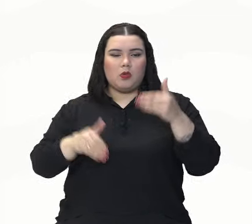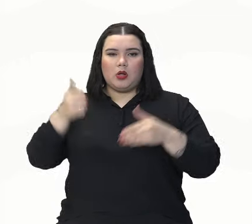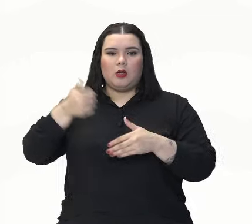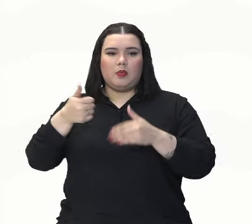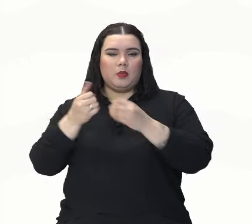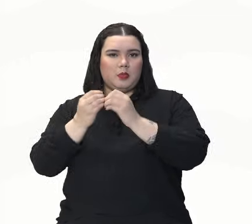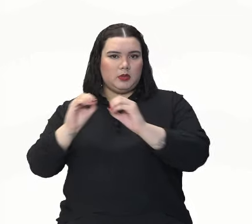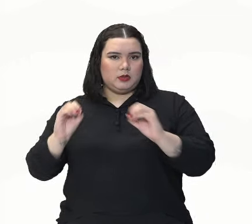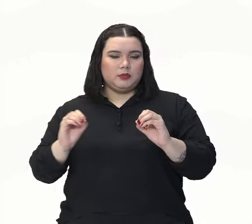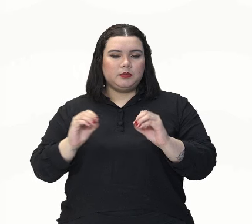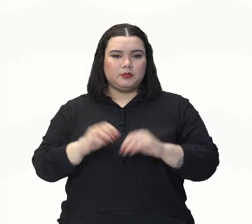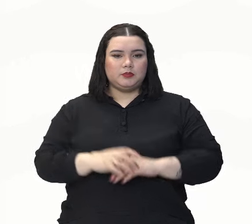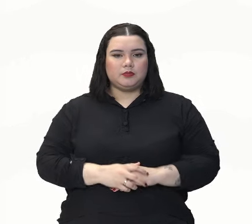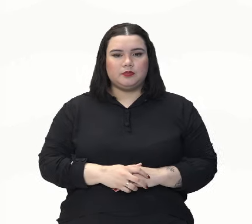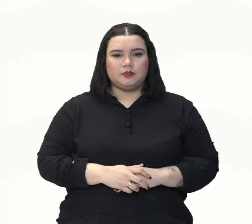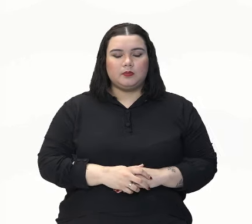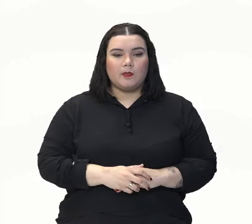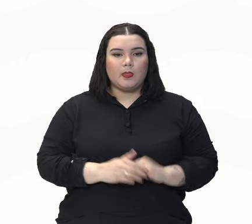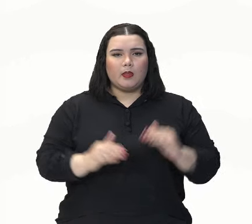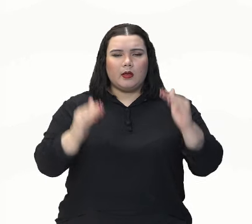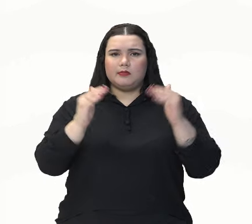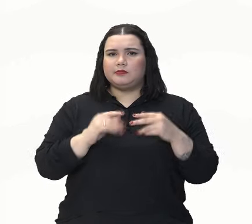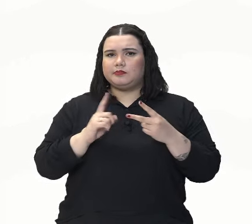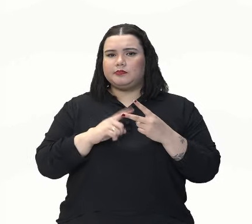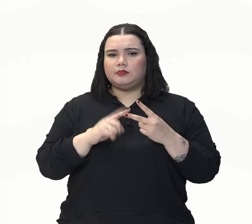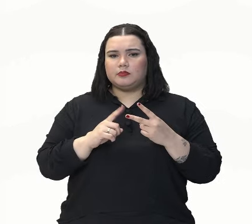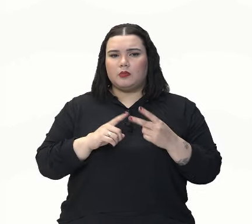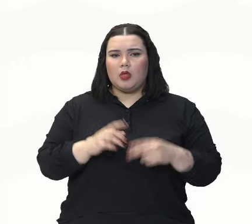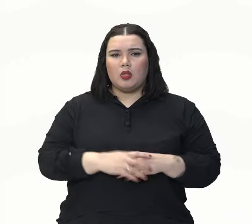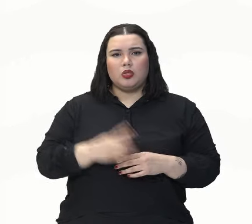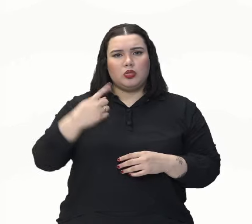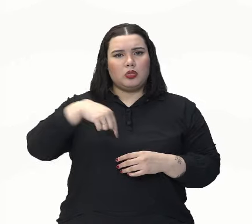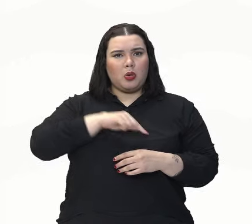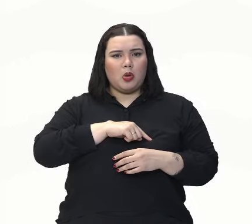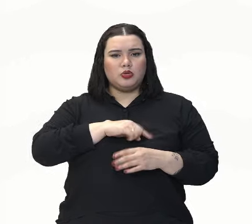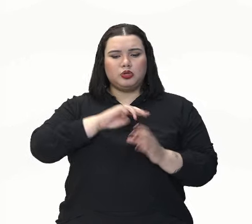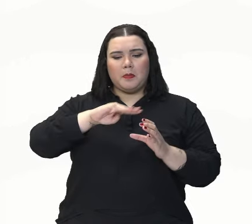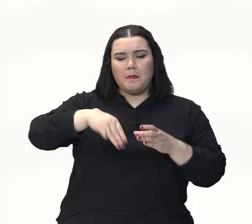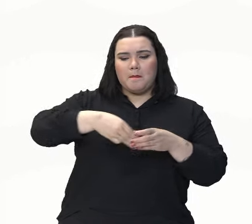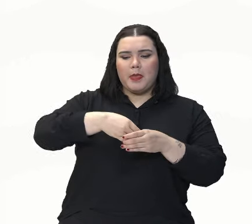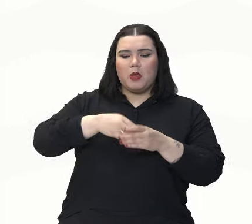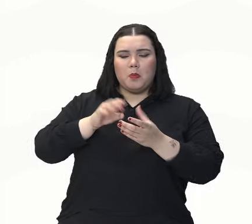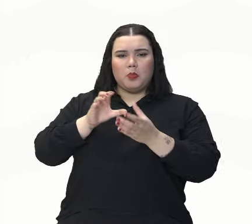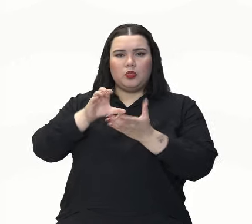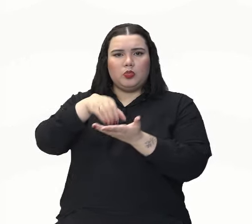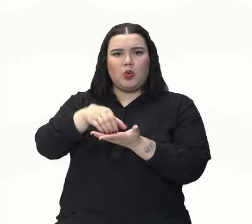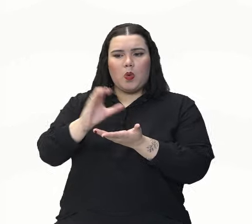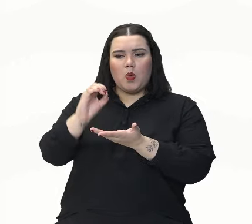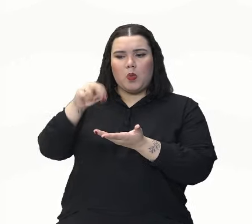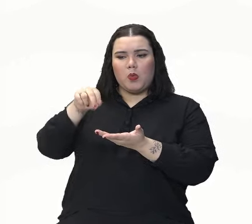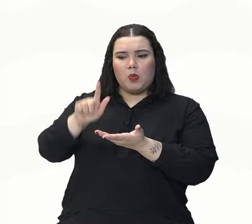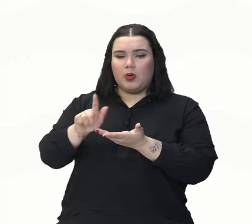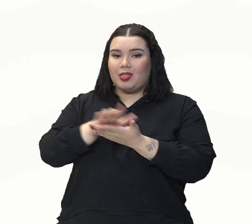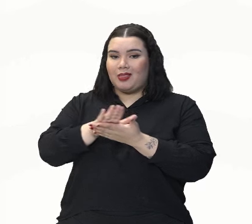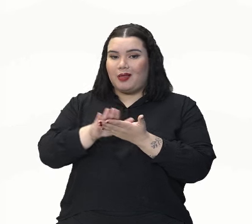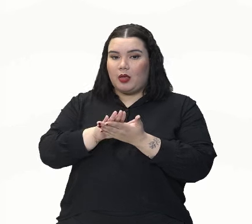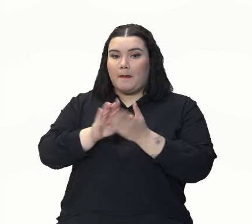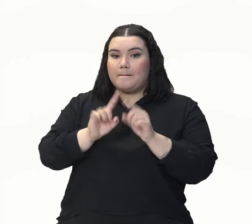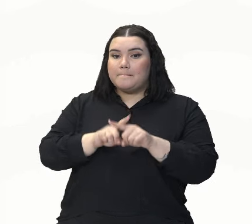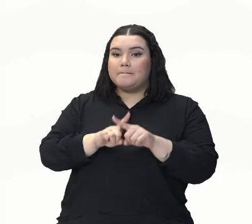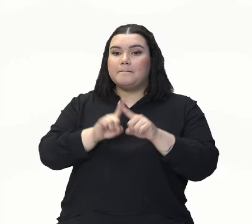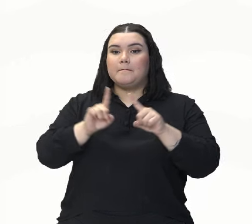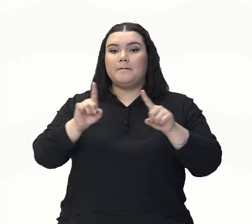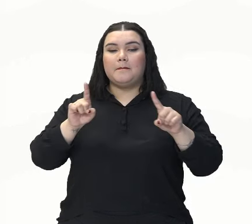mas aqui, né? Não fazemos parte de nenhuma ONG, mas, né? Então, mas,